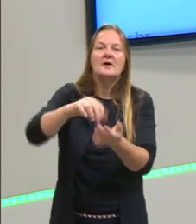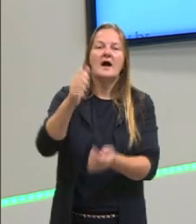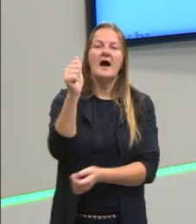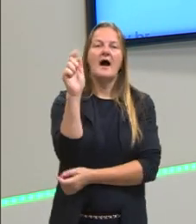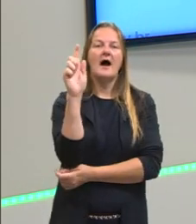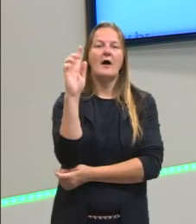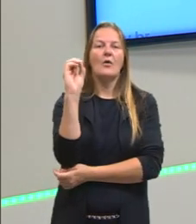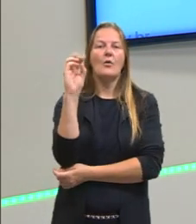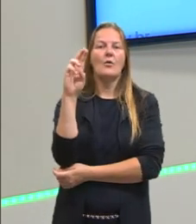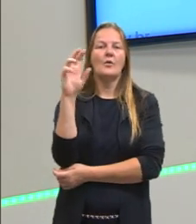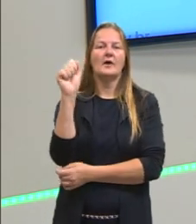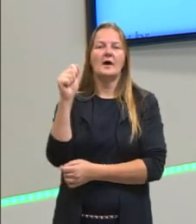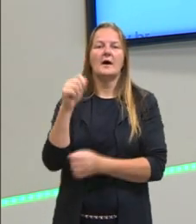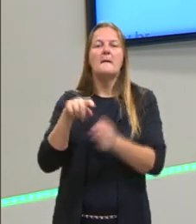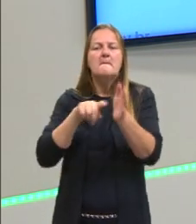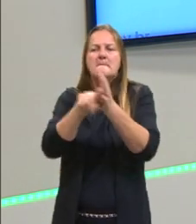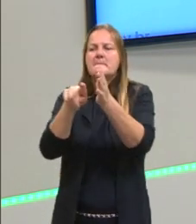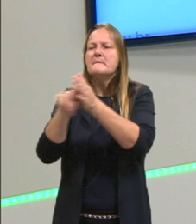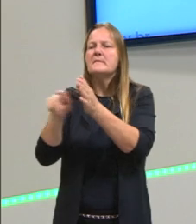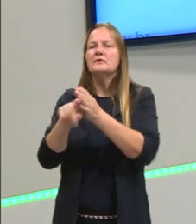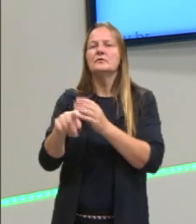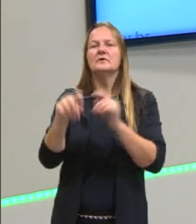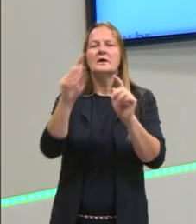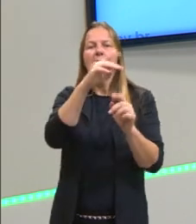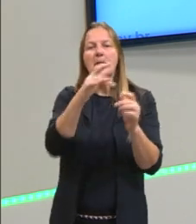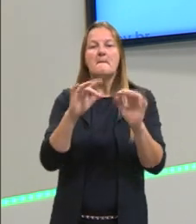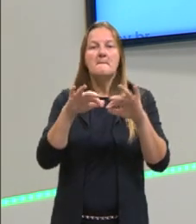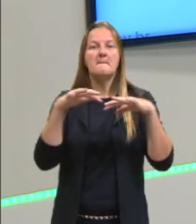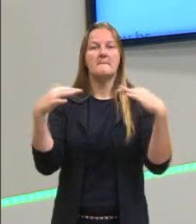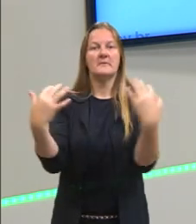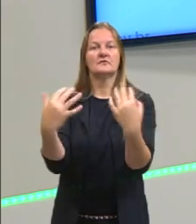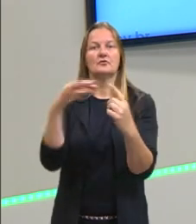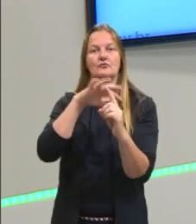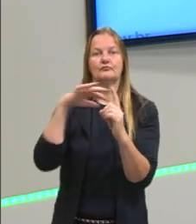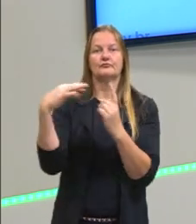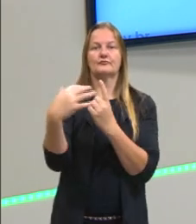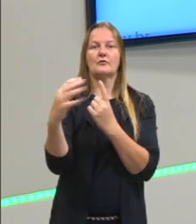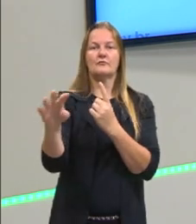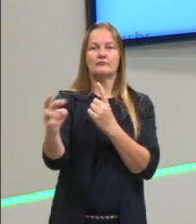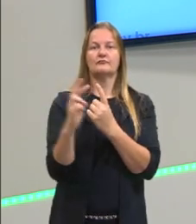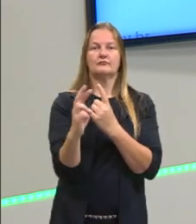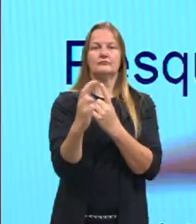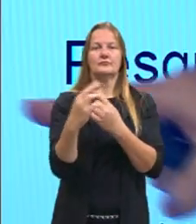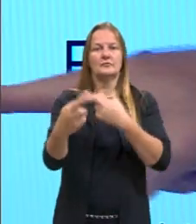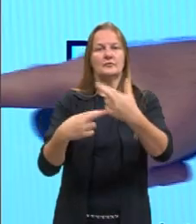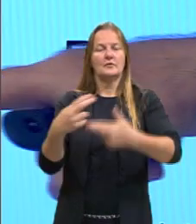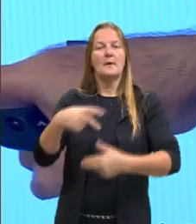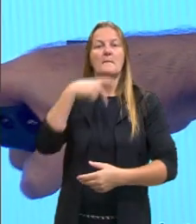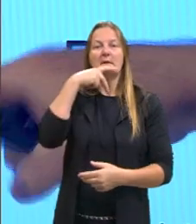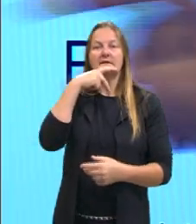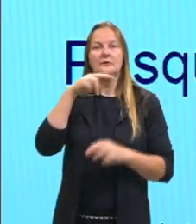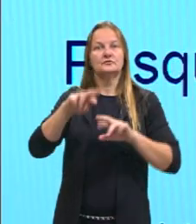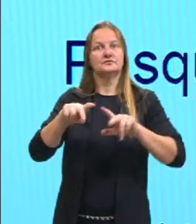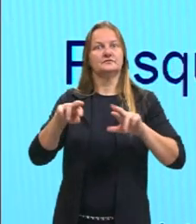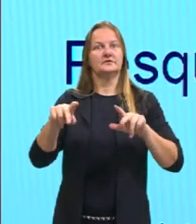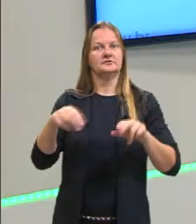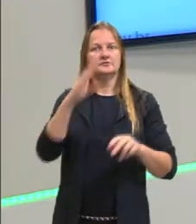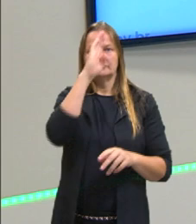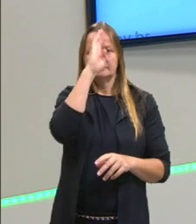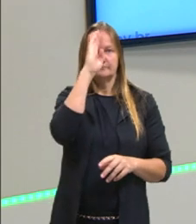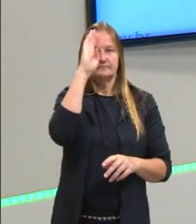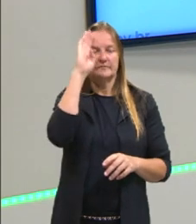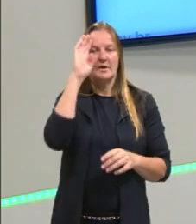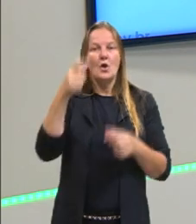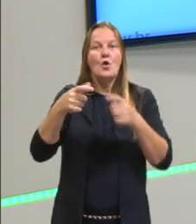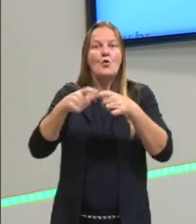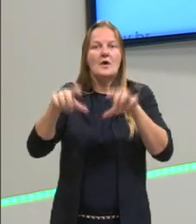Ele fazia suas perguntas em praças. E o Platão não. O Platão já vai criar a Academia. Ele